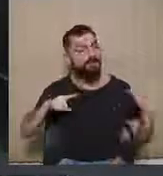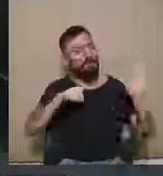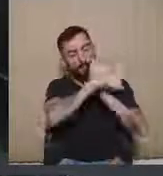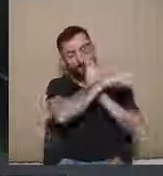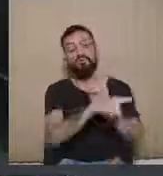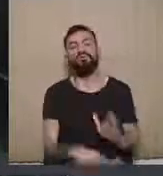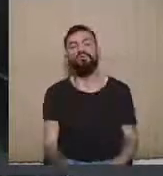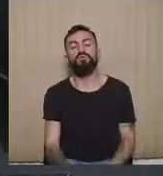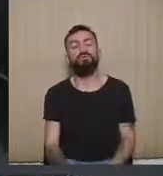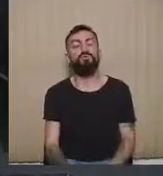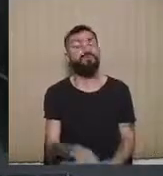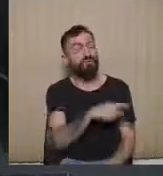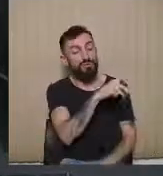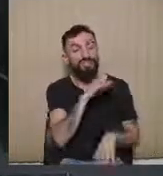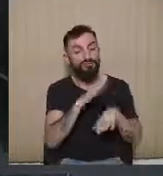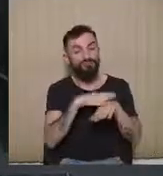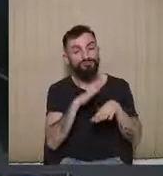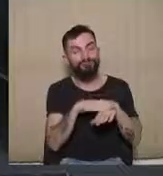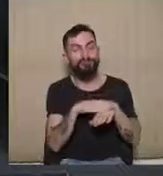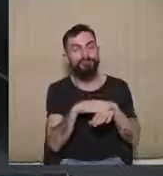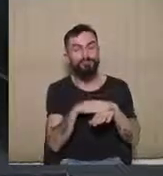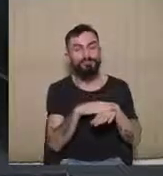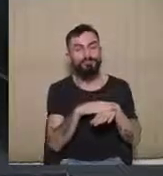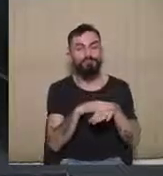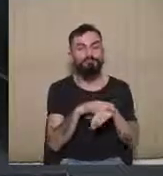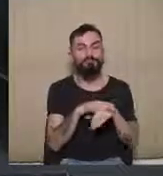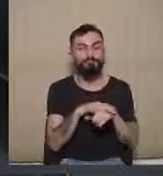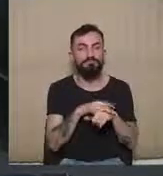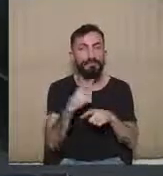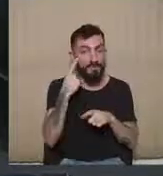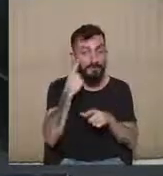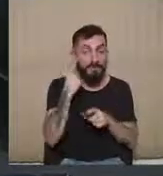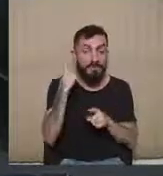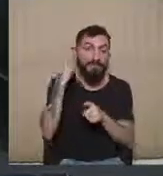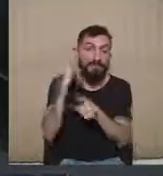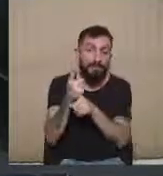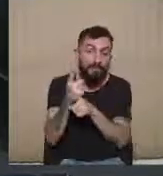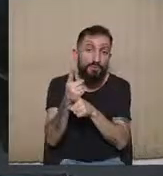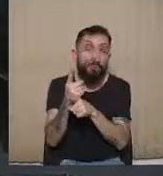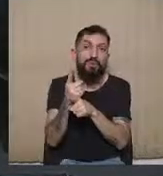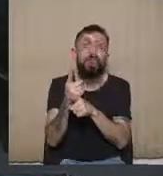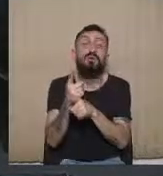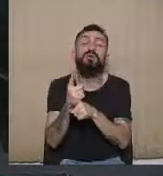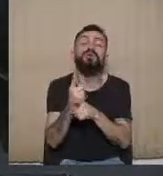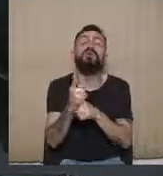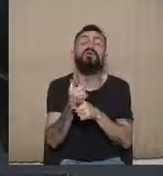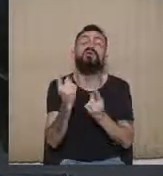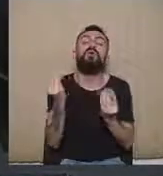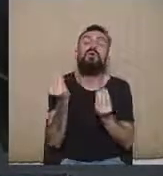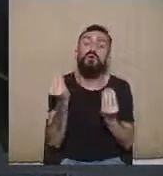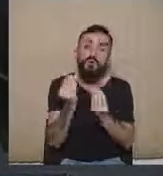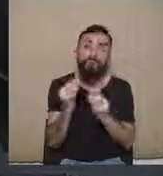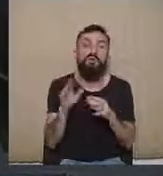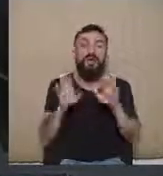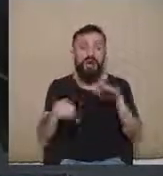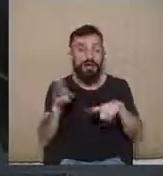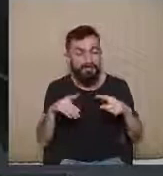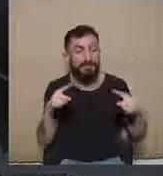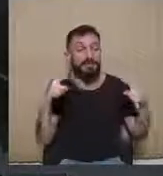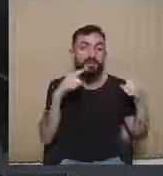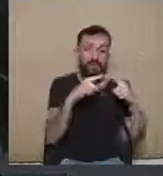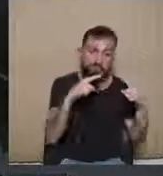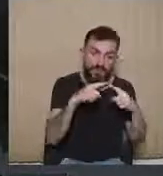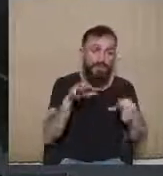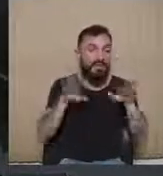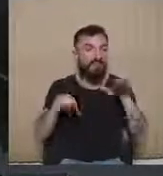princípio que rege quando que se aplica ou quando não se aplica esse